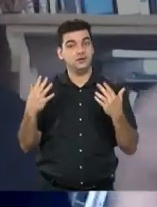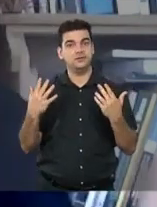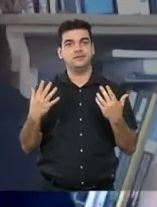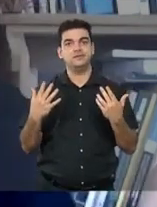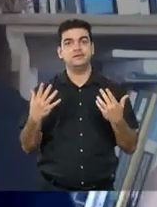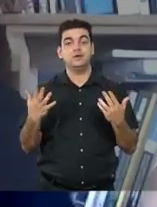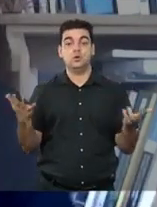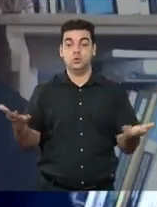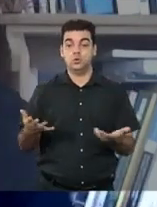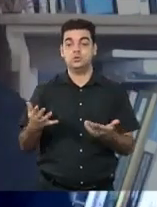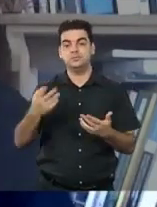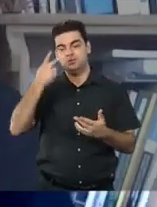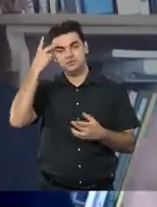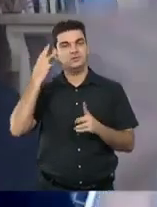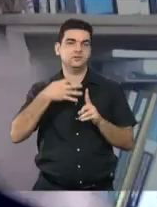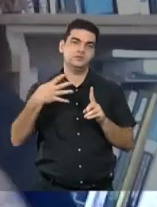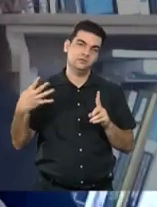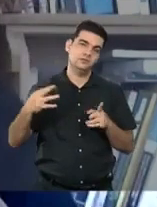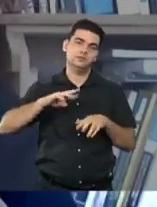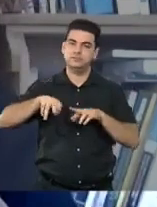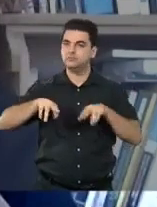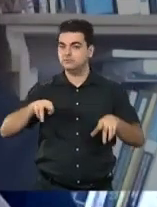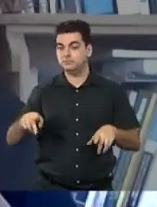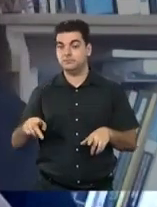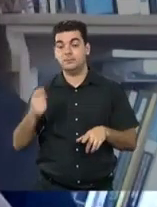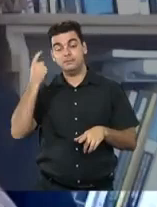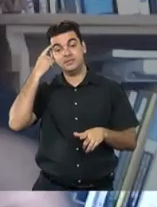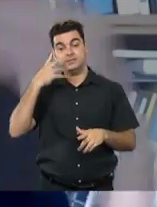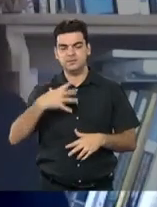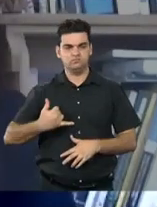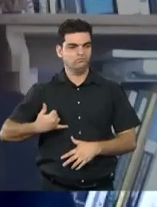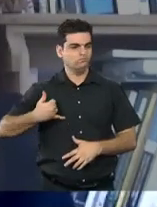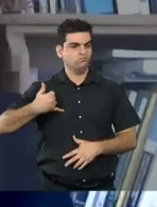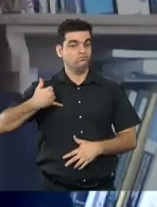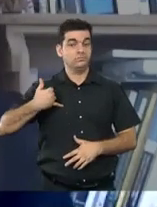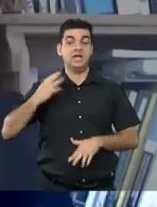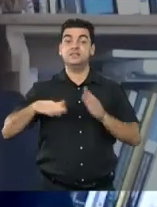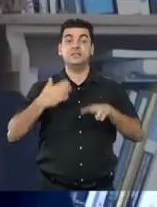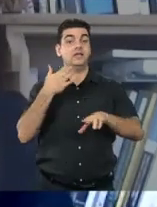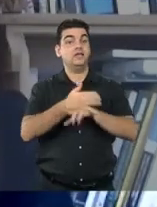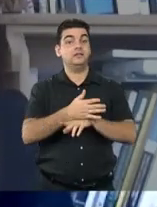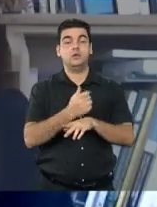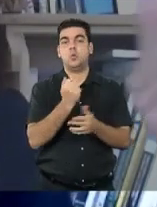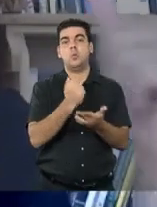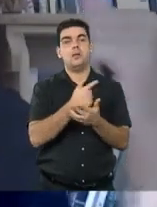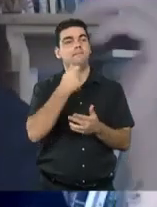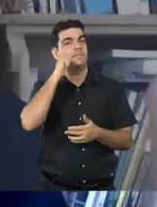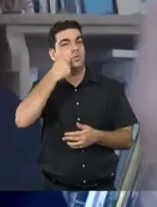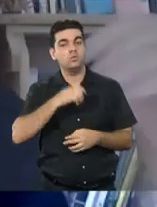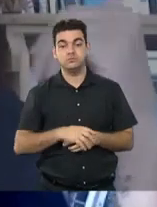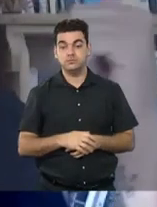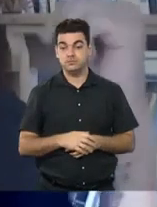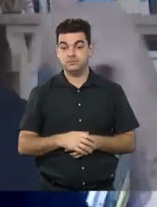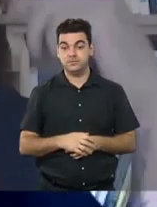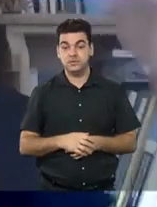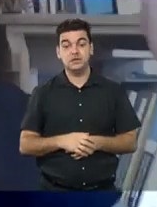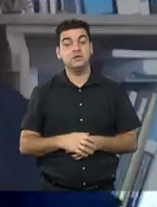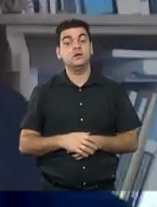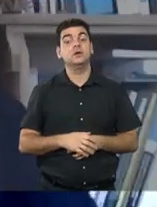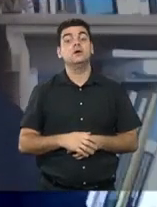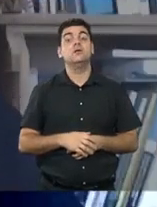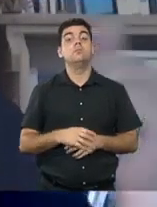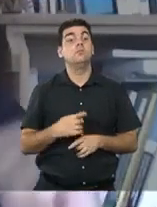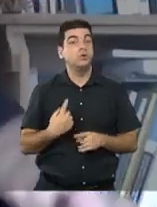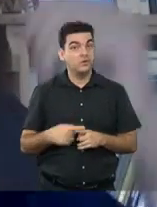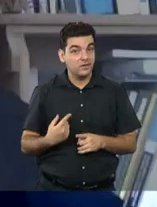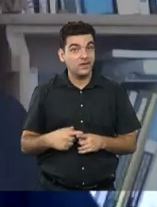Nós, pessoas travestis e transexuais, a caminhada do orgulho é ir até a padaria, porque vocês não sabem a quantidade de